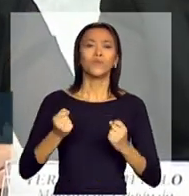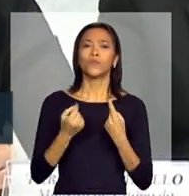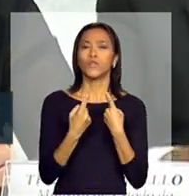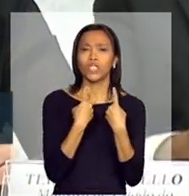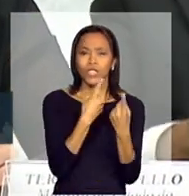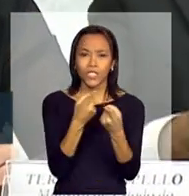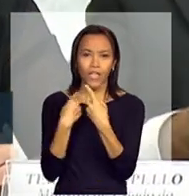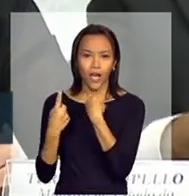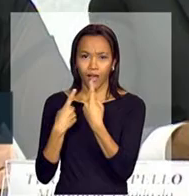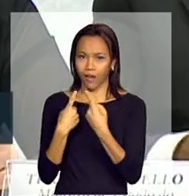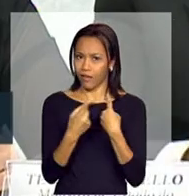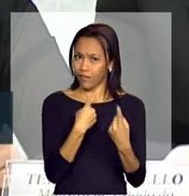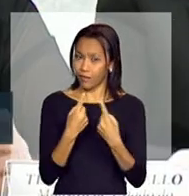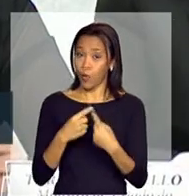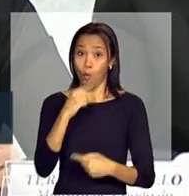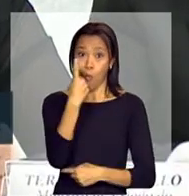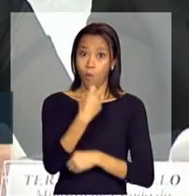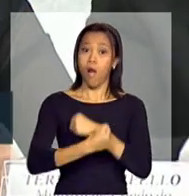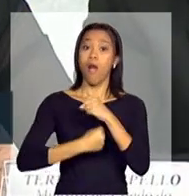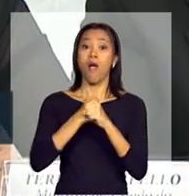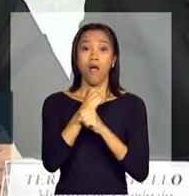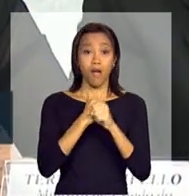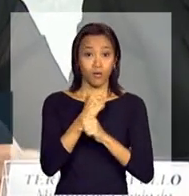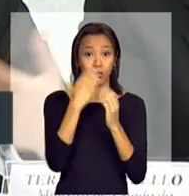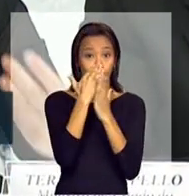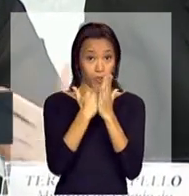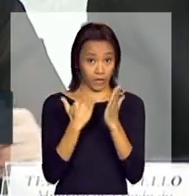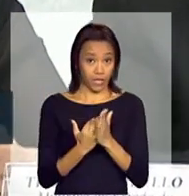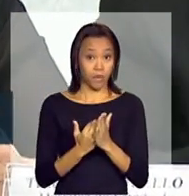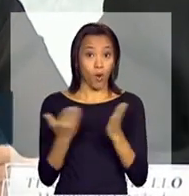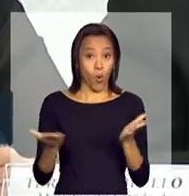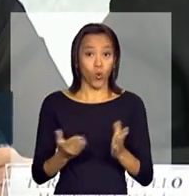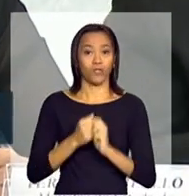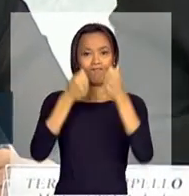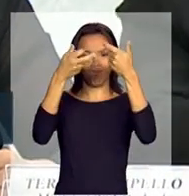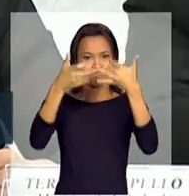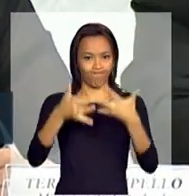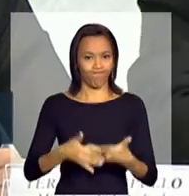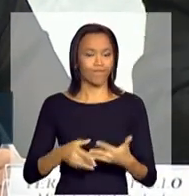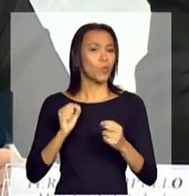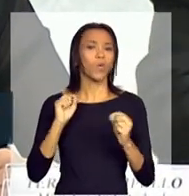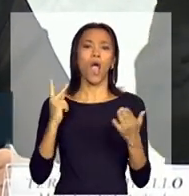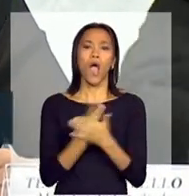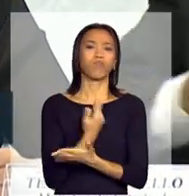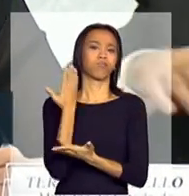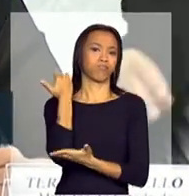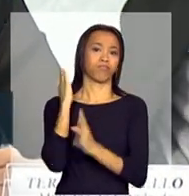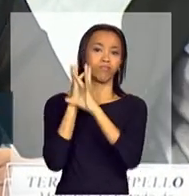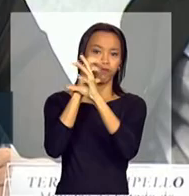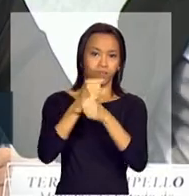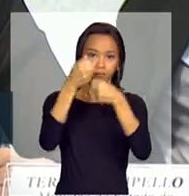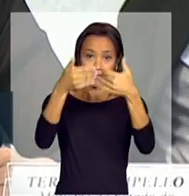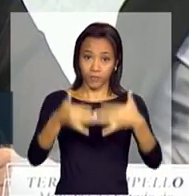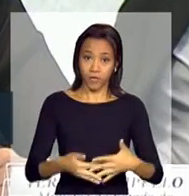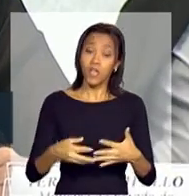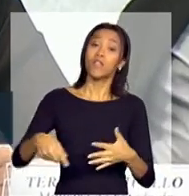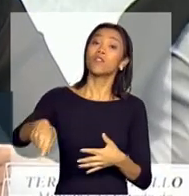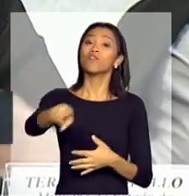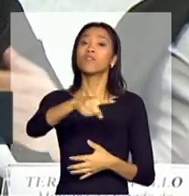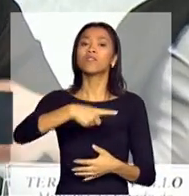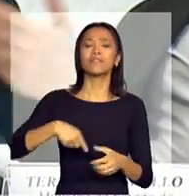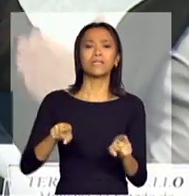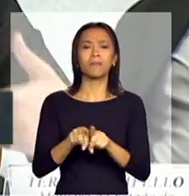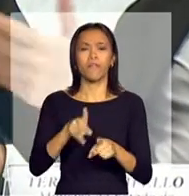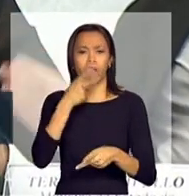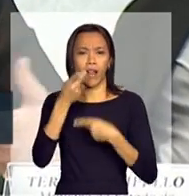com um ano do Brasil Sem Miséria prestando contas. Uma das questões que foi colocada pelos senhores era de que